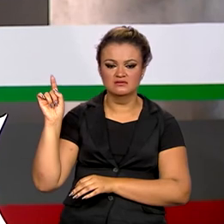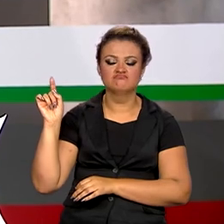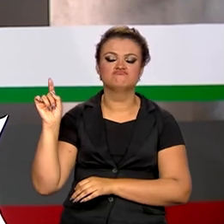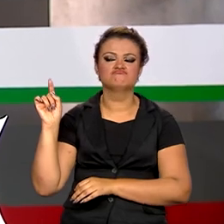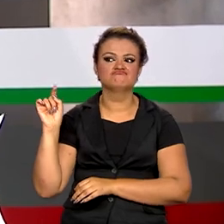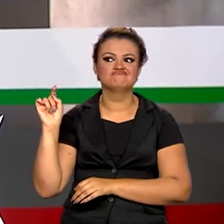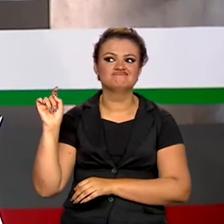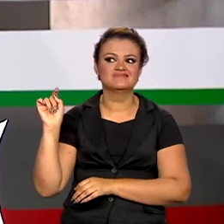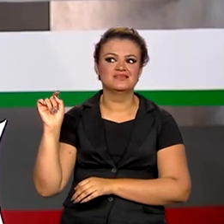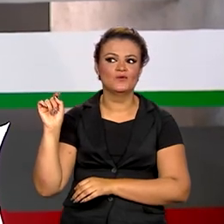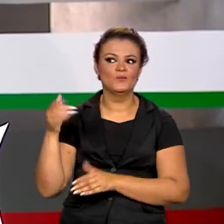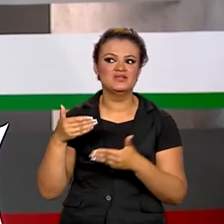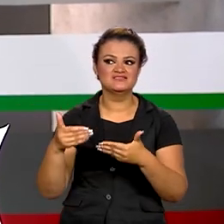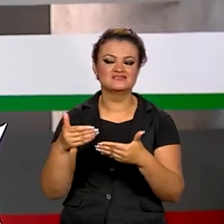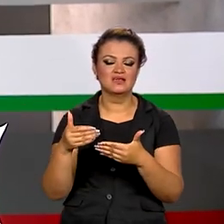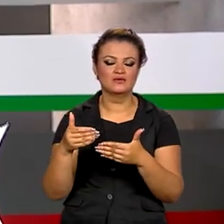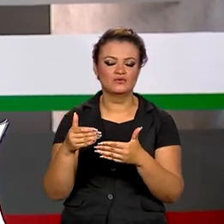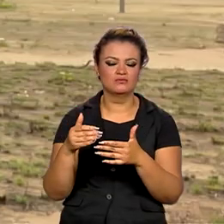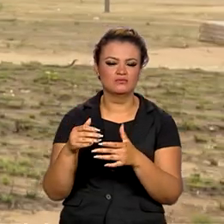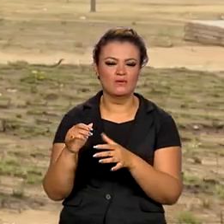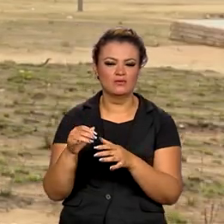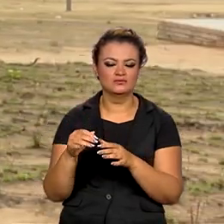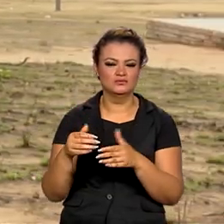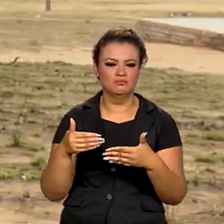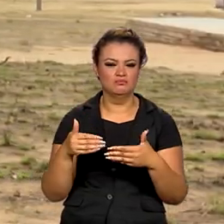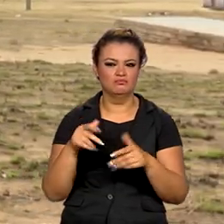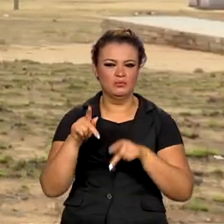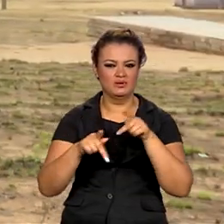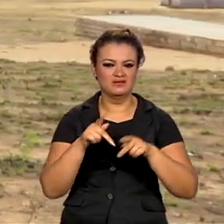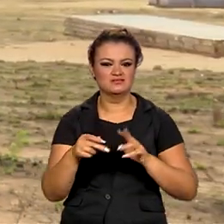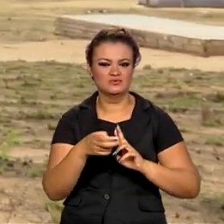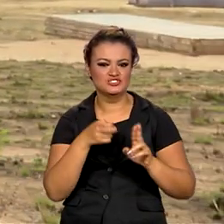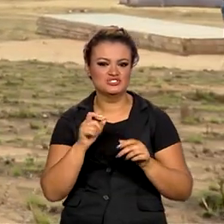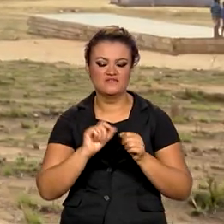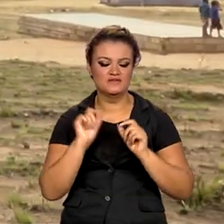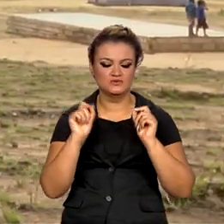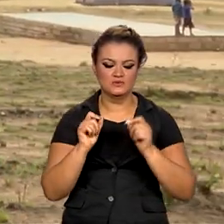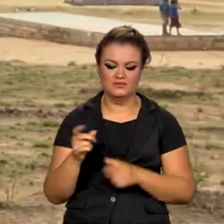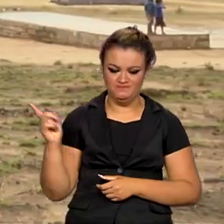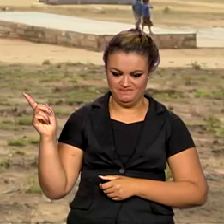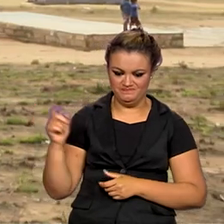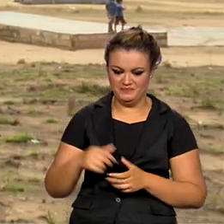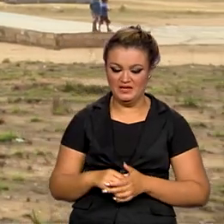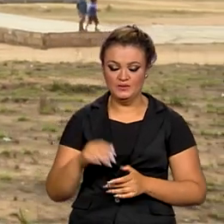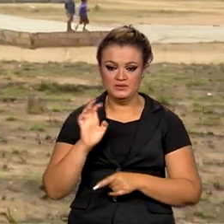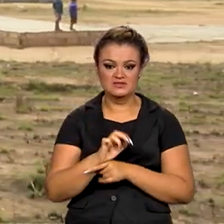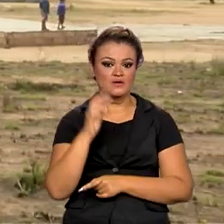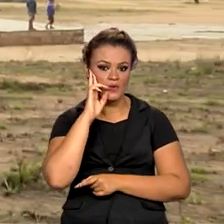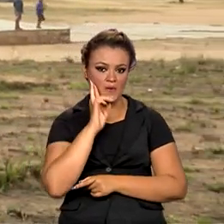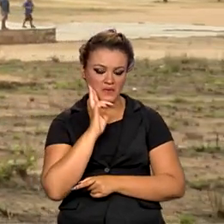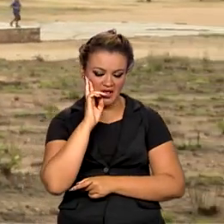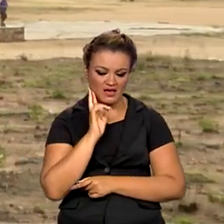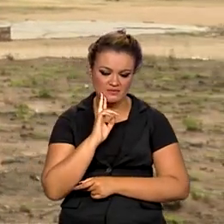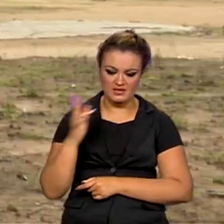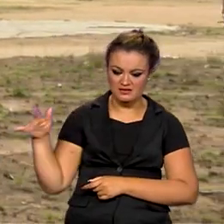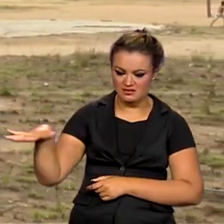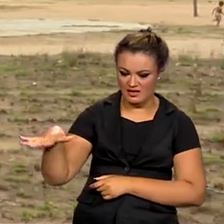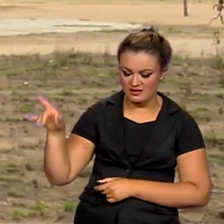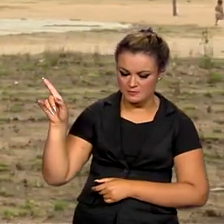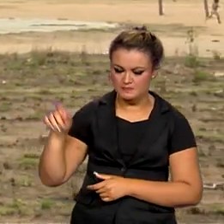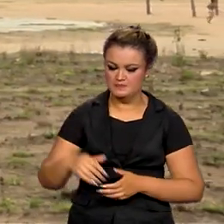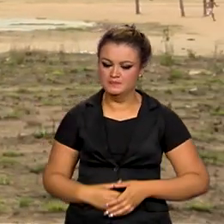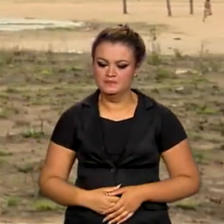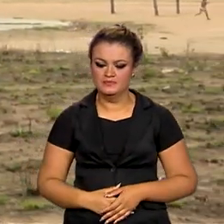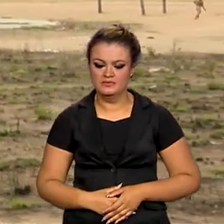do primeiro ministério para esta população. A 15 quilômetros de Normandia, em Roraima, na terra indígena Raposa